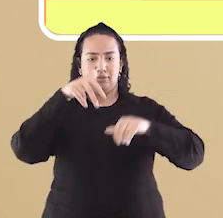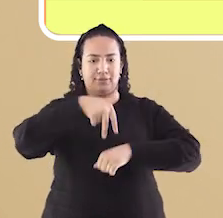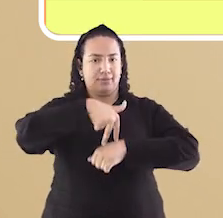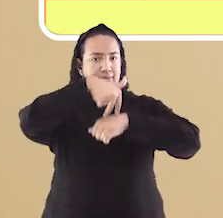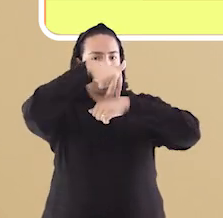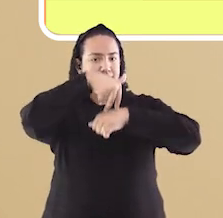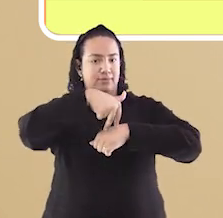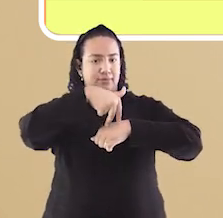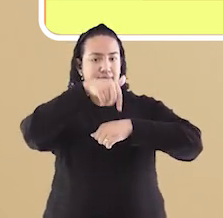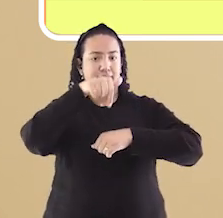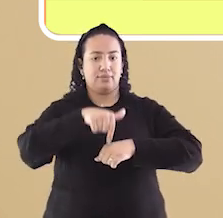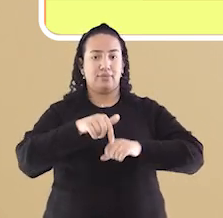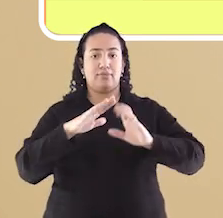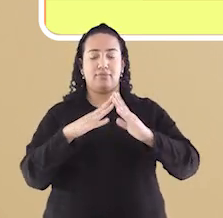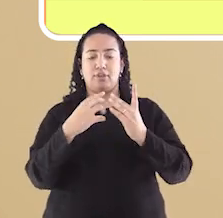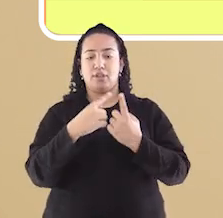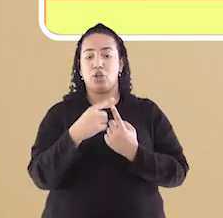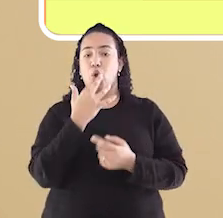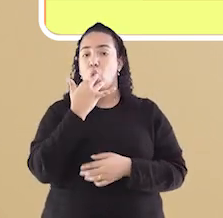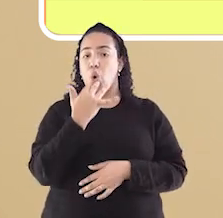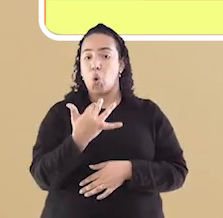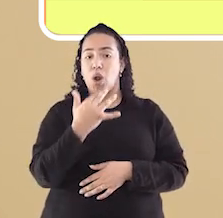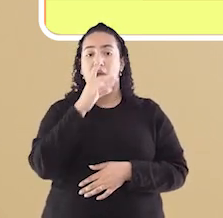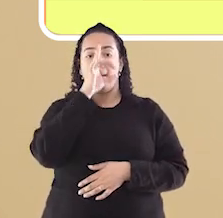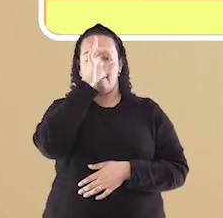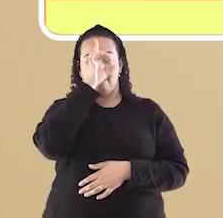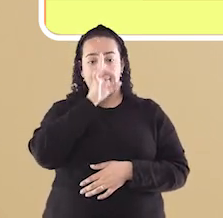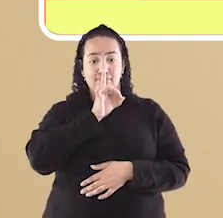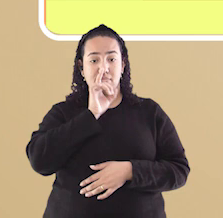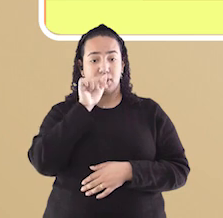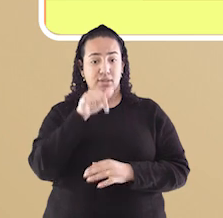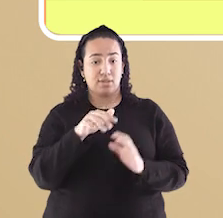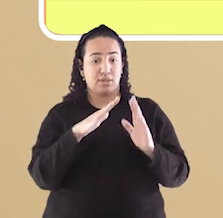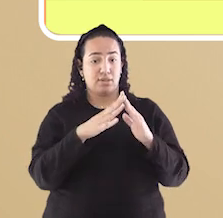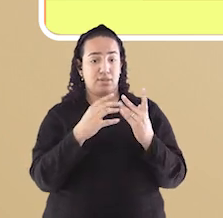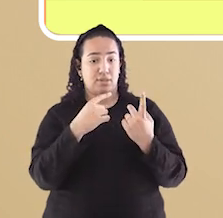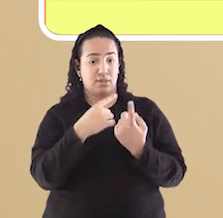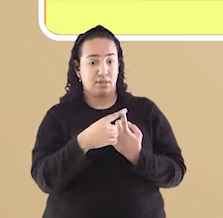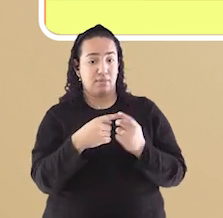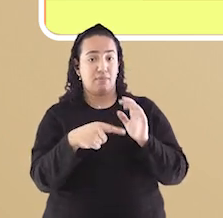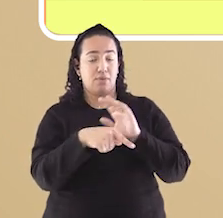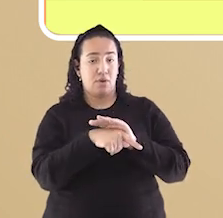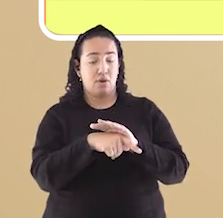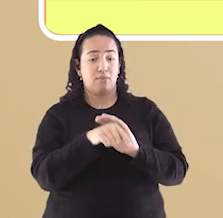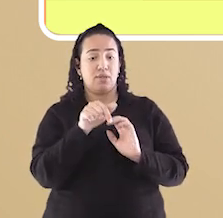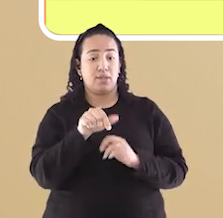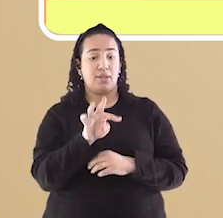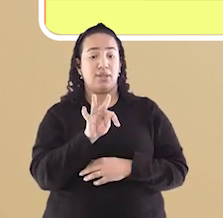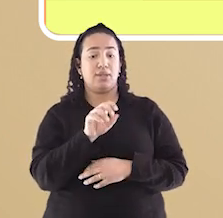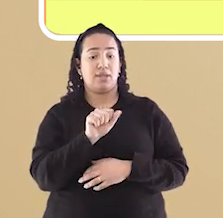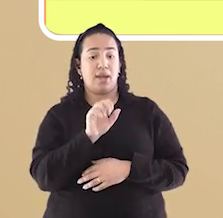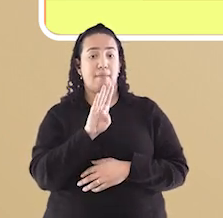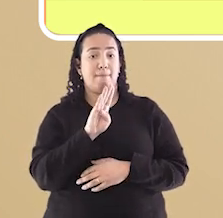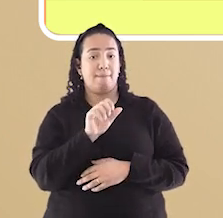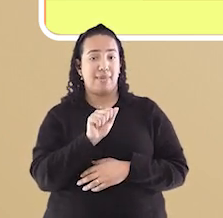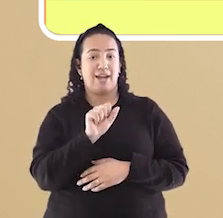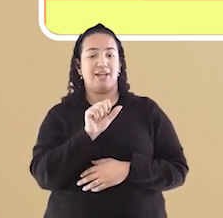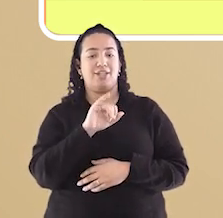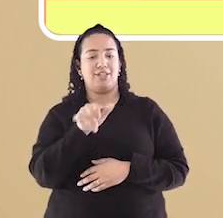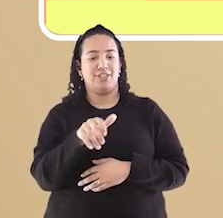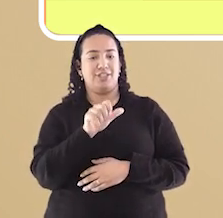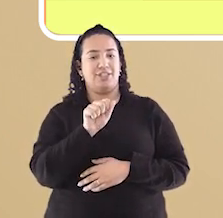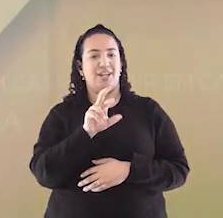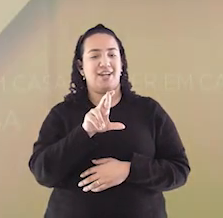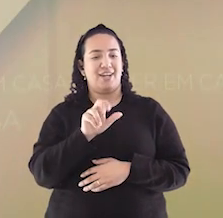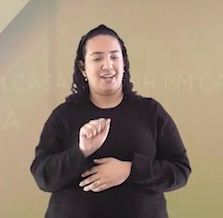em um santuário de cor amarela. Além disso, o santuário da fraternidade Tabajara recebeu esse nome para homenagear